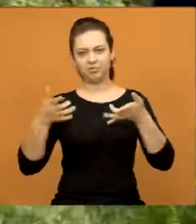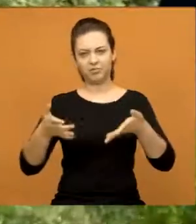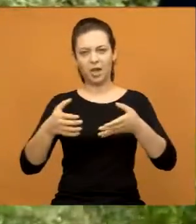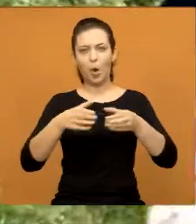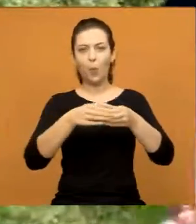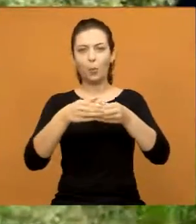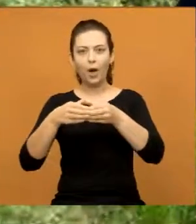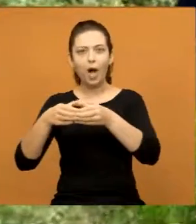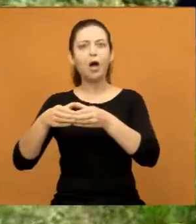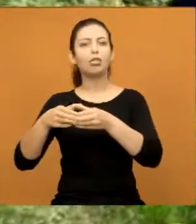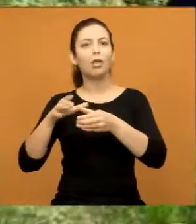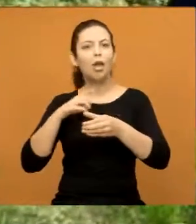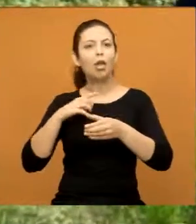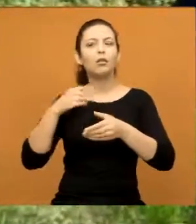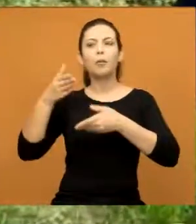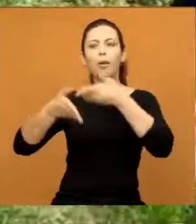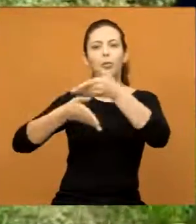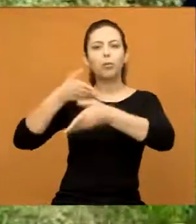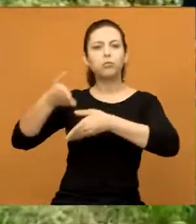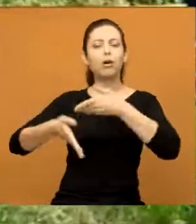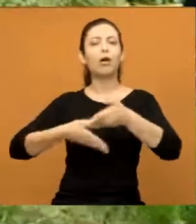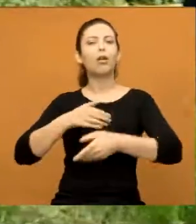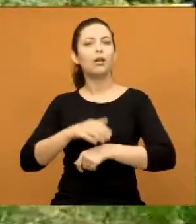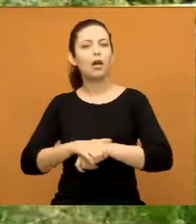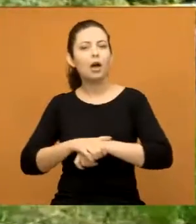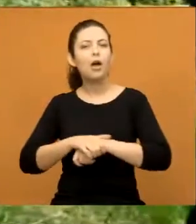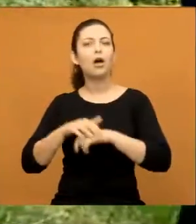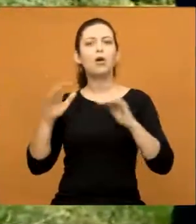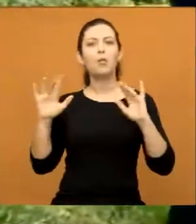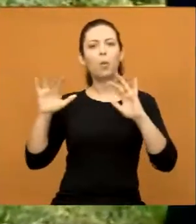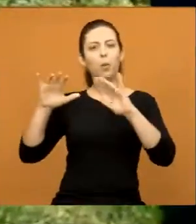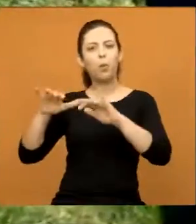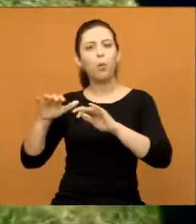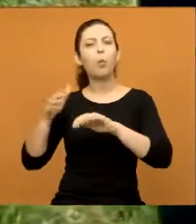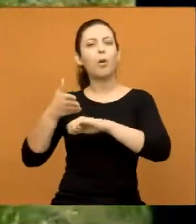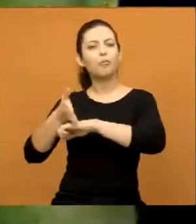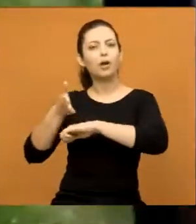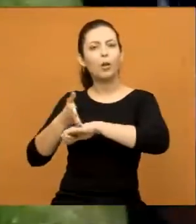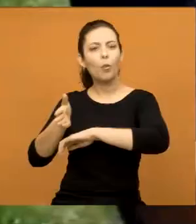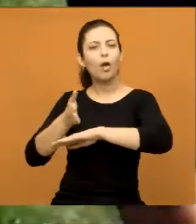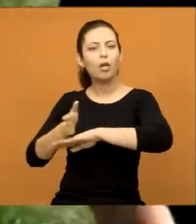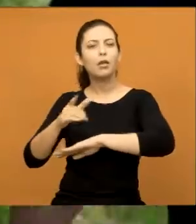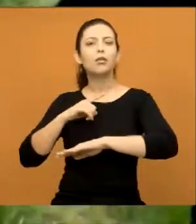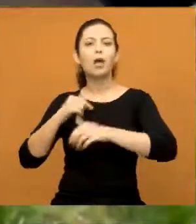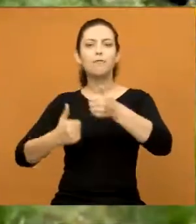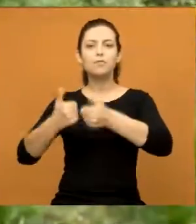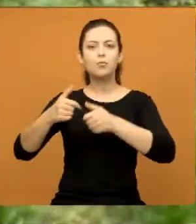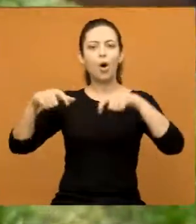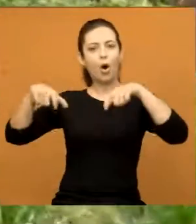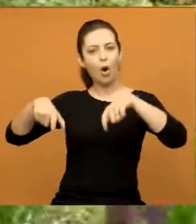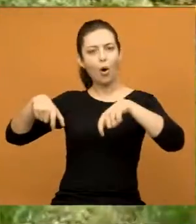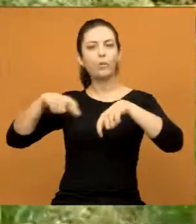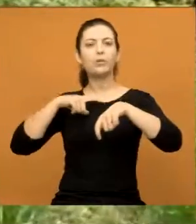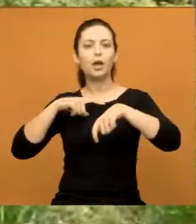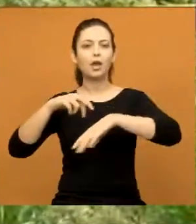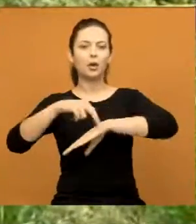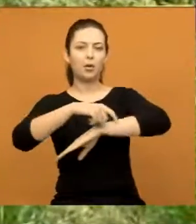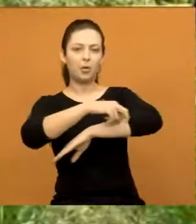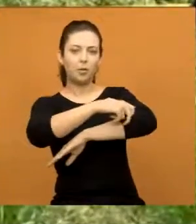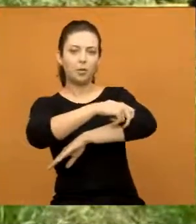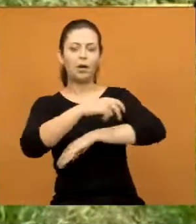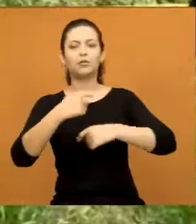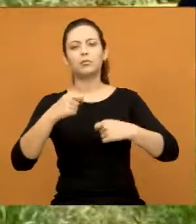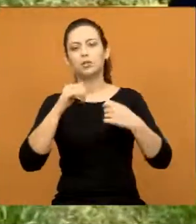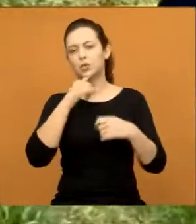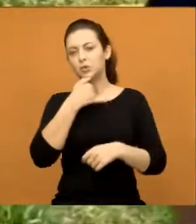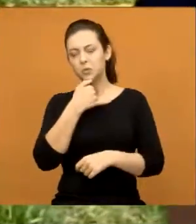bairro, né? A gente sabe que é um bairro muito bom, bairro que a gente sabe que as pessoas aqui frequentam muito essa área. Tem um campo de futebol aqui, tem uma pista de caminhada. Então é